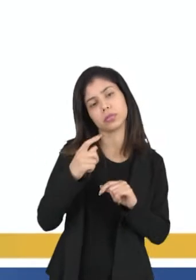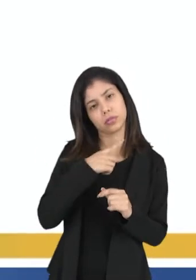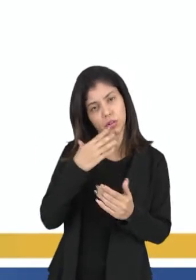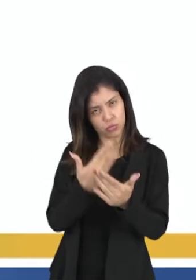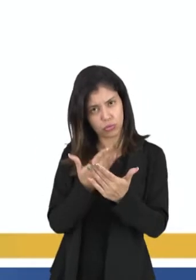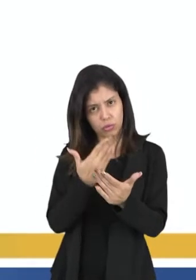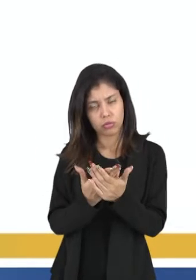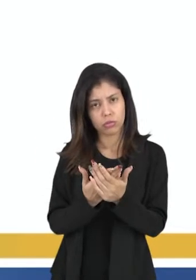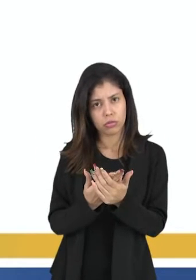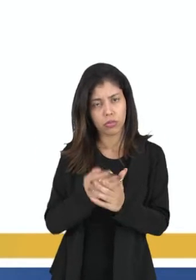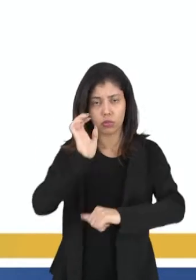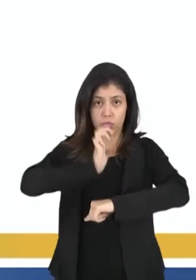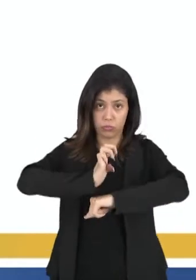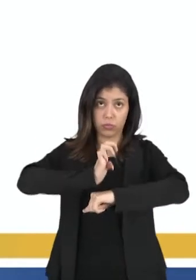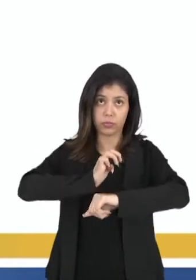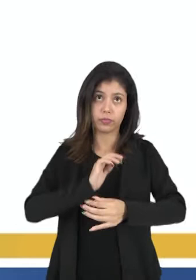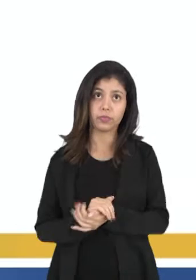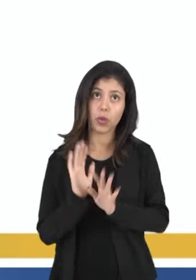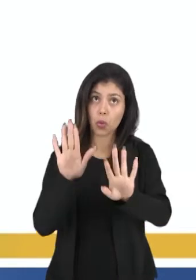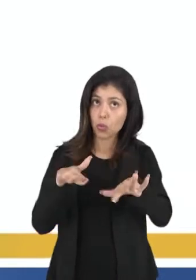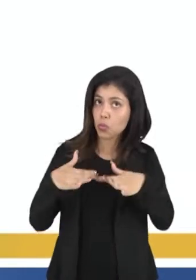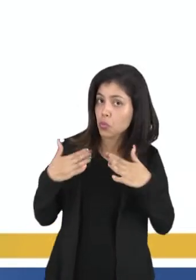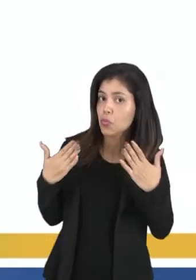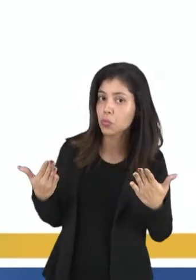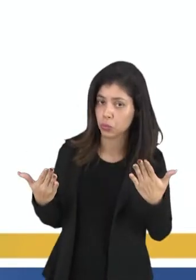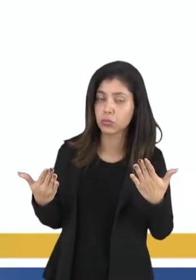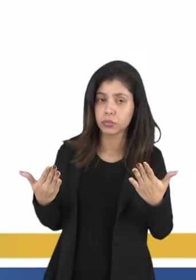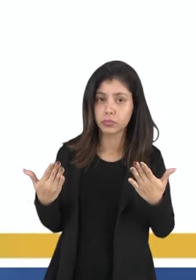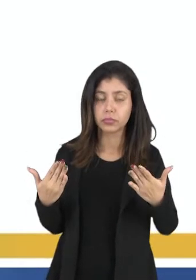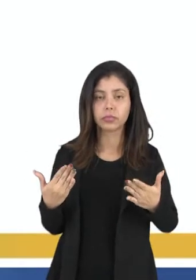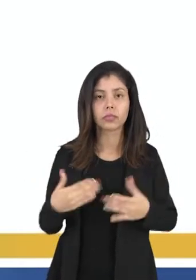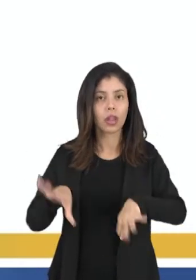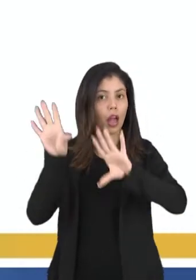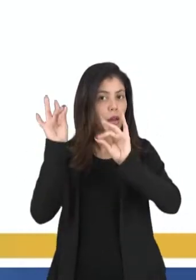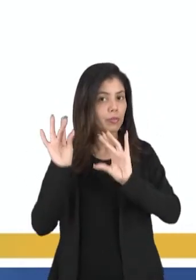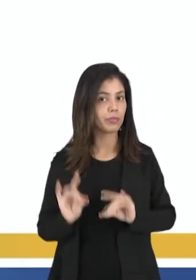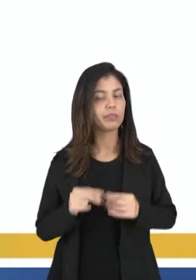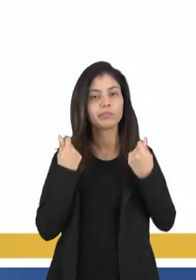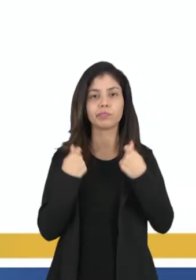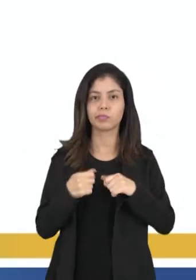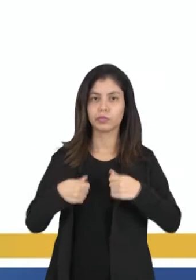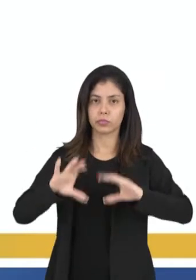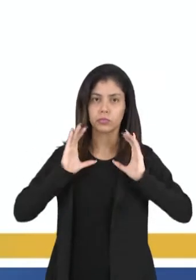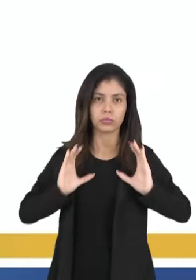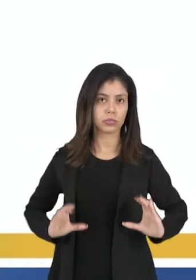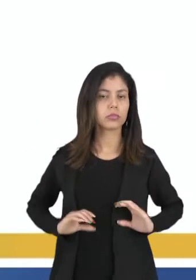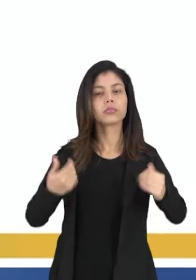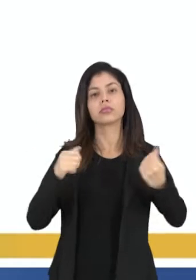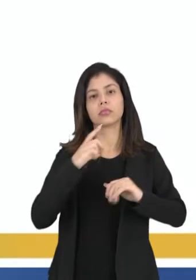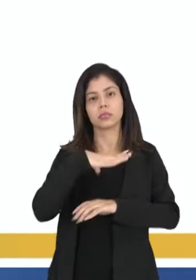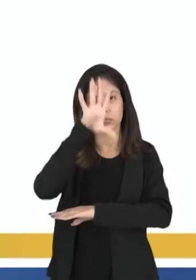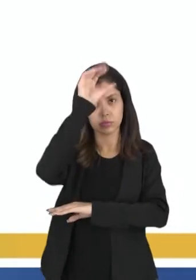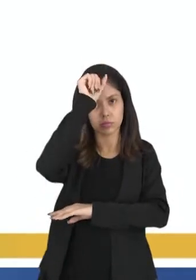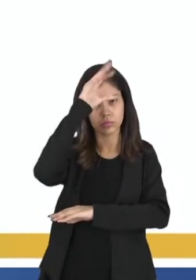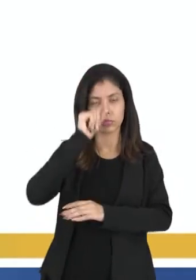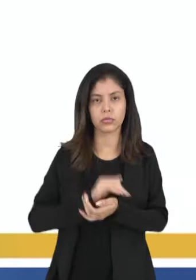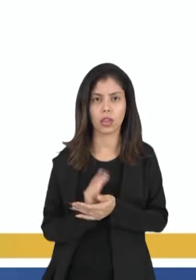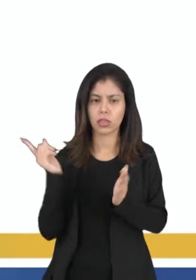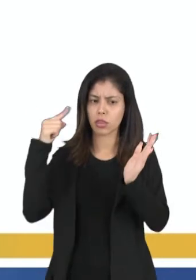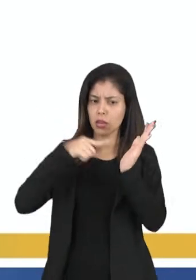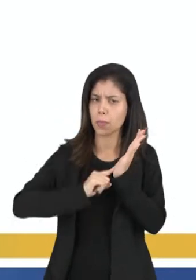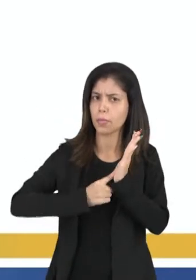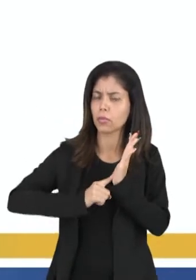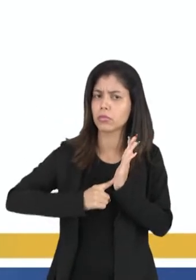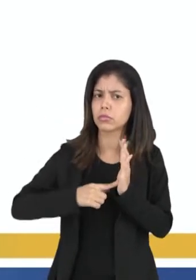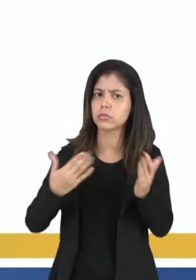devem ser estudadas no Estado. Quais são e cada cidadão deve aprender até que ponto.